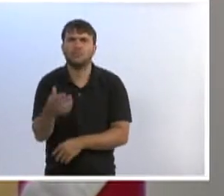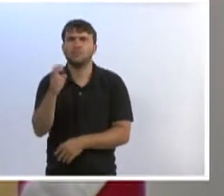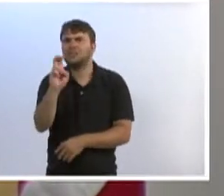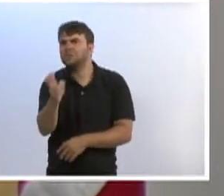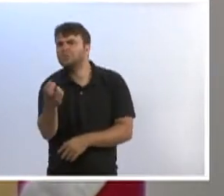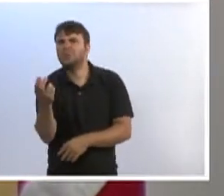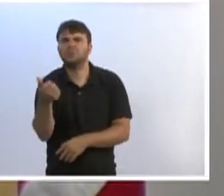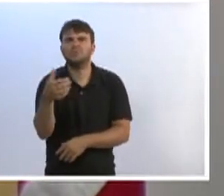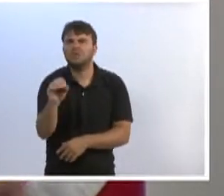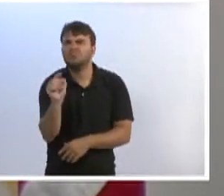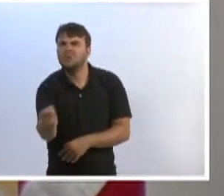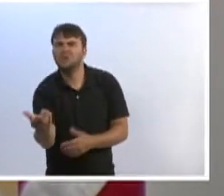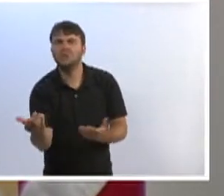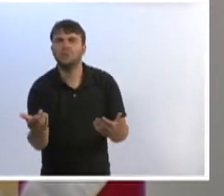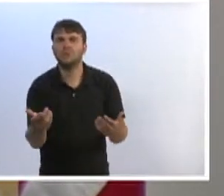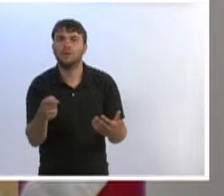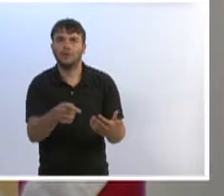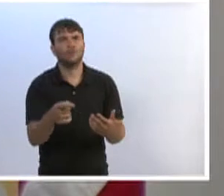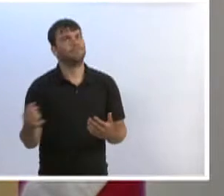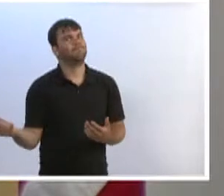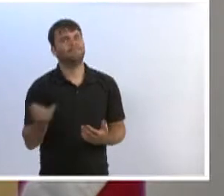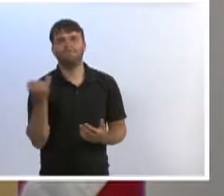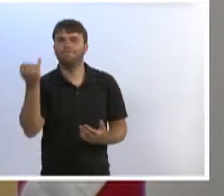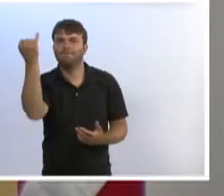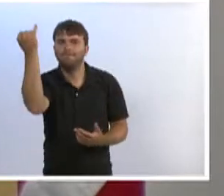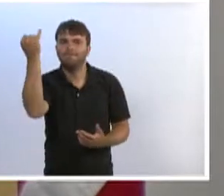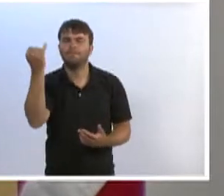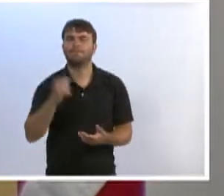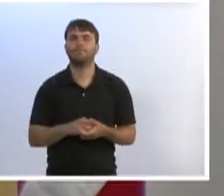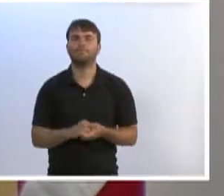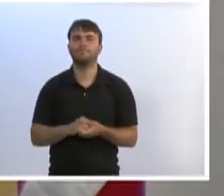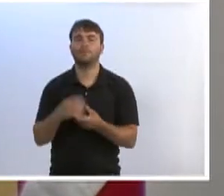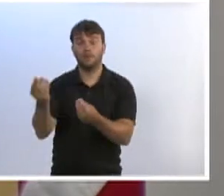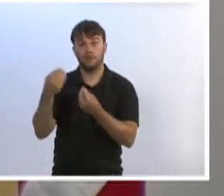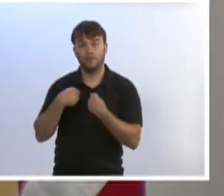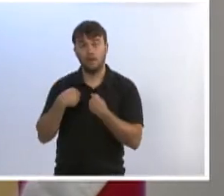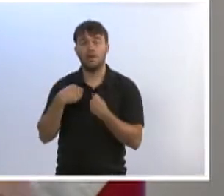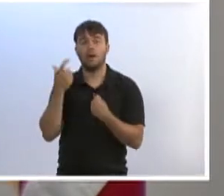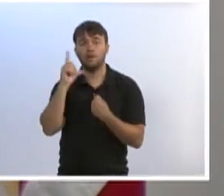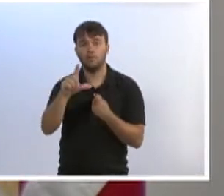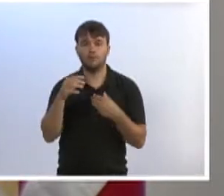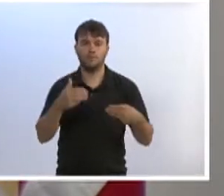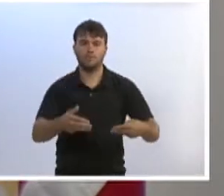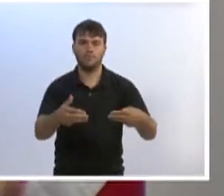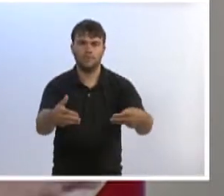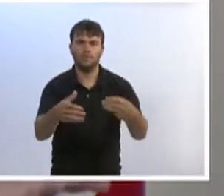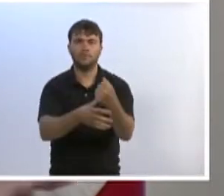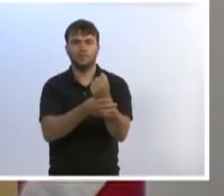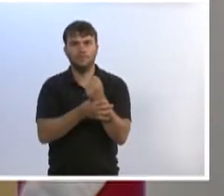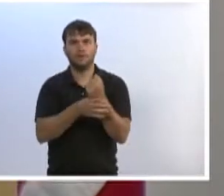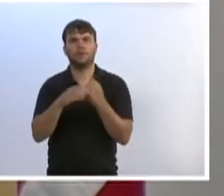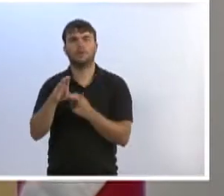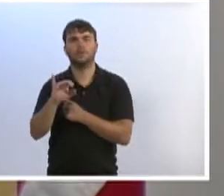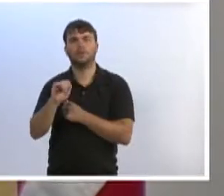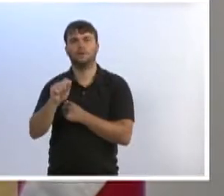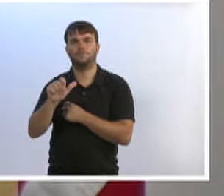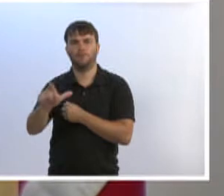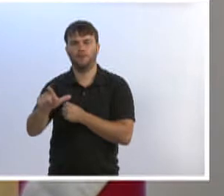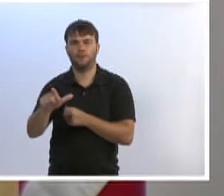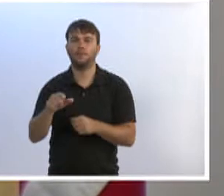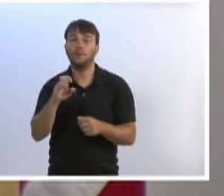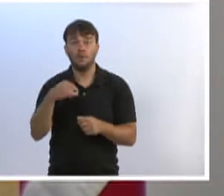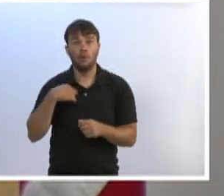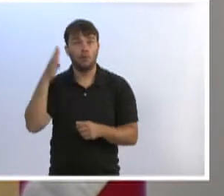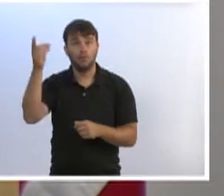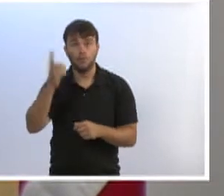reais para o município, que vai ser extremamente necessário. Encaminhamento esse, que vai ser feito junto ao Ministério da Defesa Civil. Se não tivesse ido até lá,